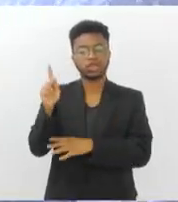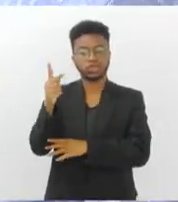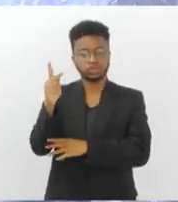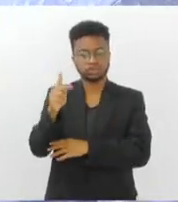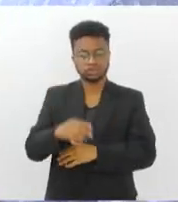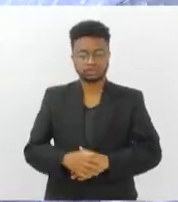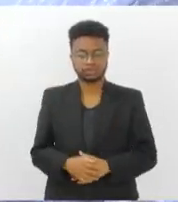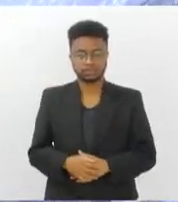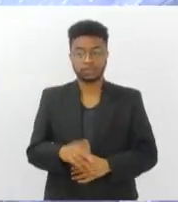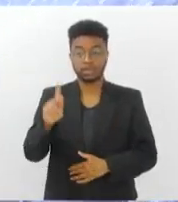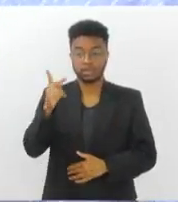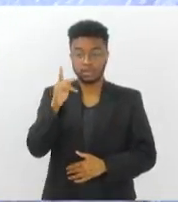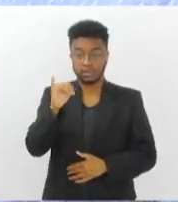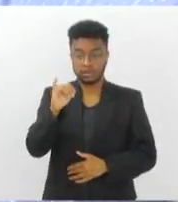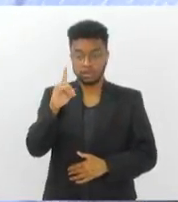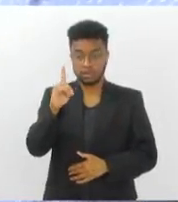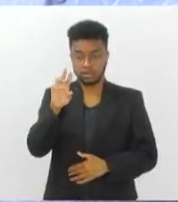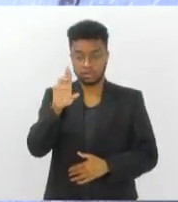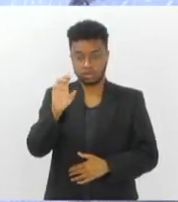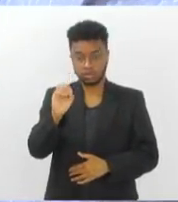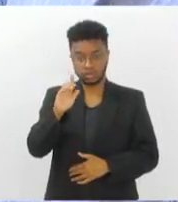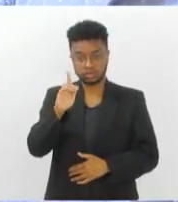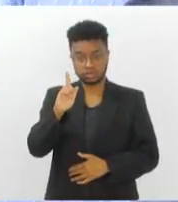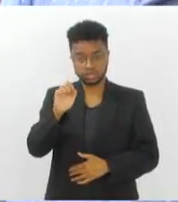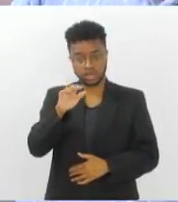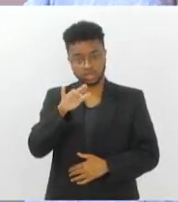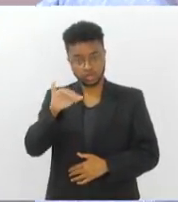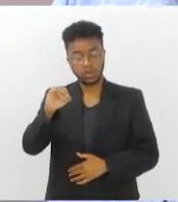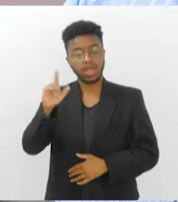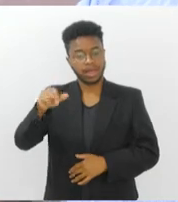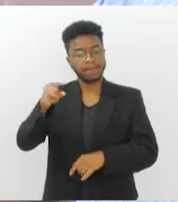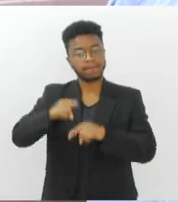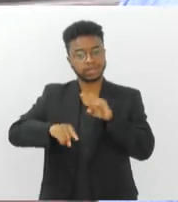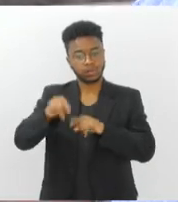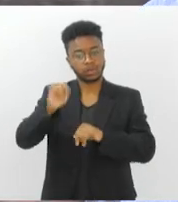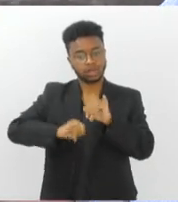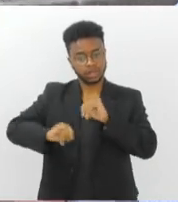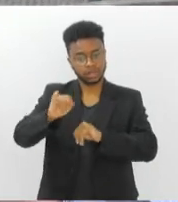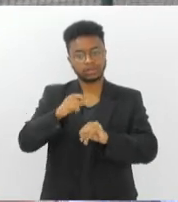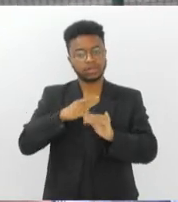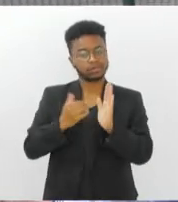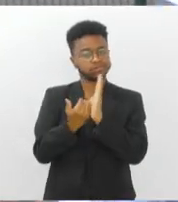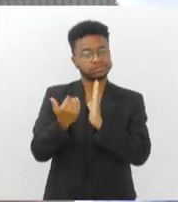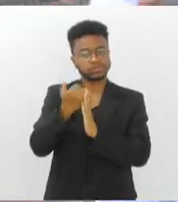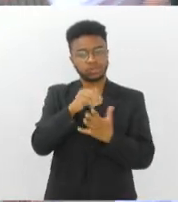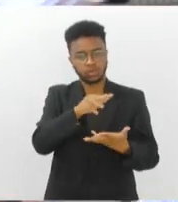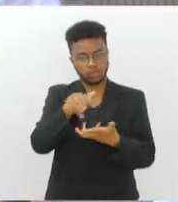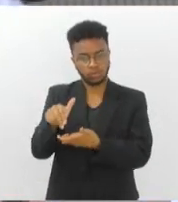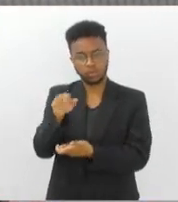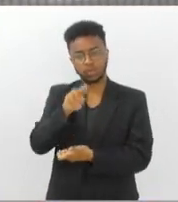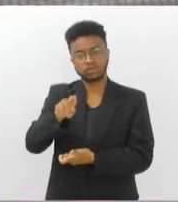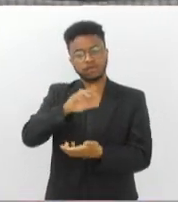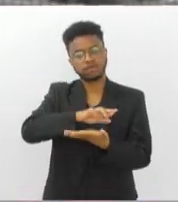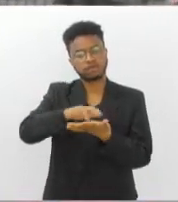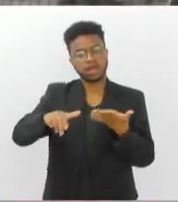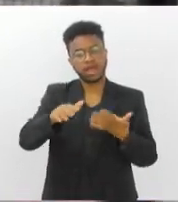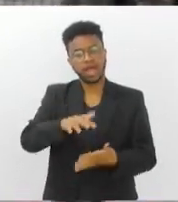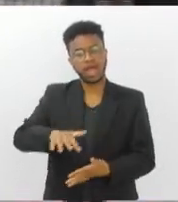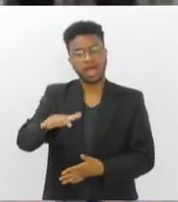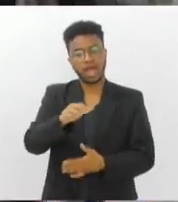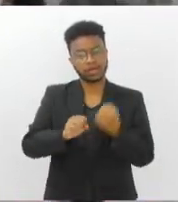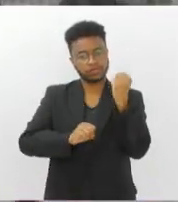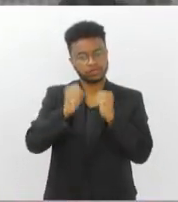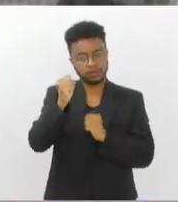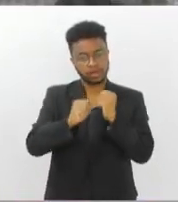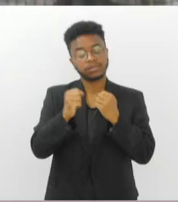hidrogênio é um elemento químico, o mais abundante no mundo, ele é utilizado em diversos processos industriais. Foi o hidrogênio que levou